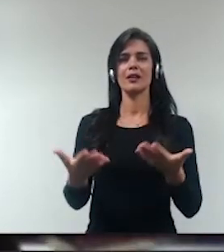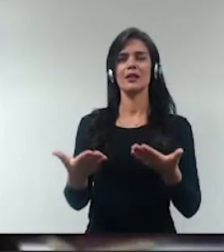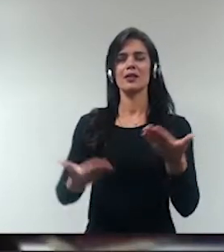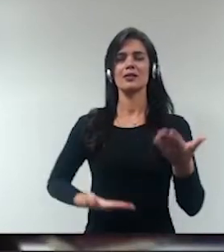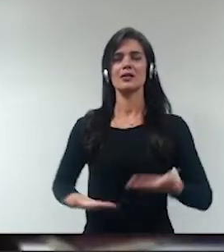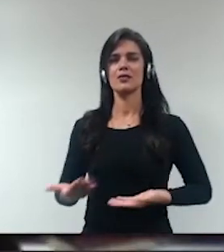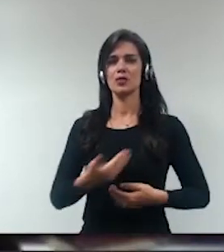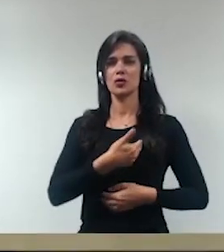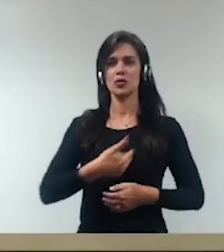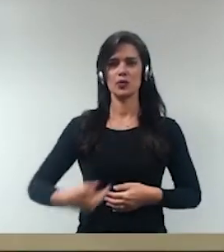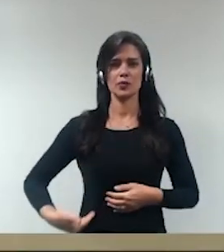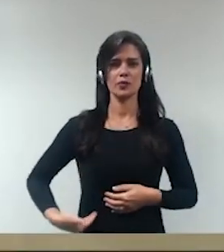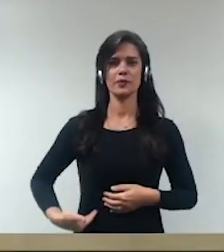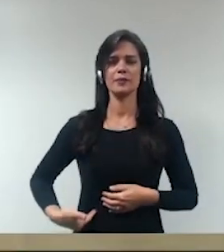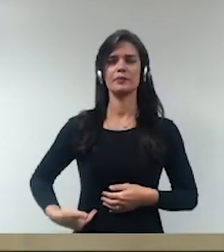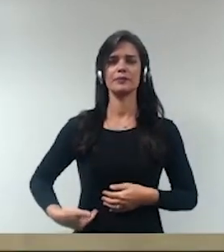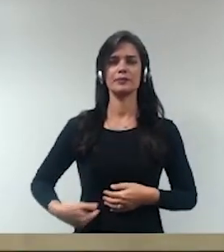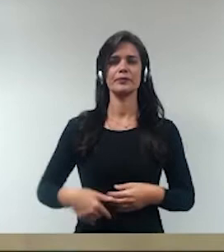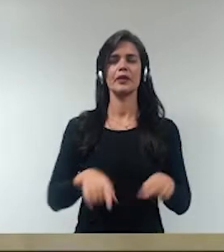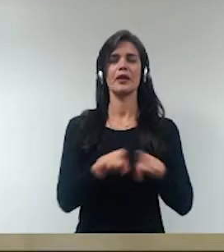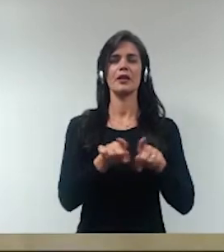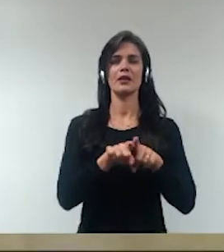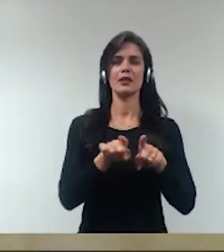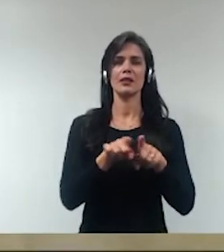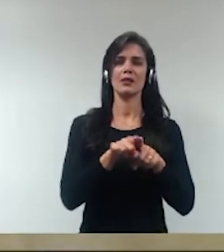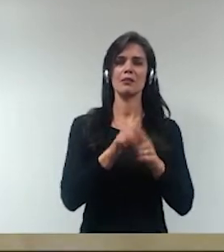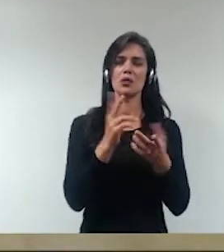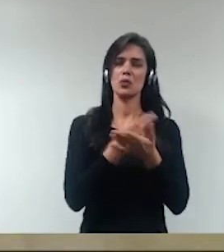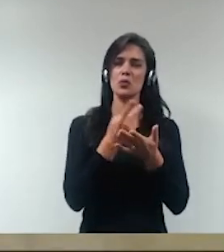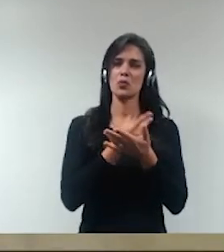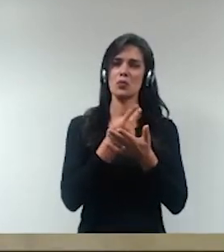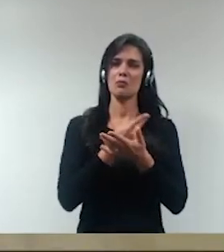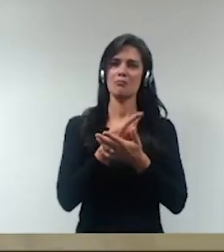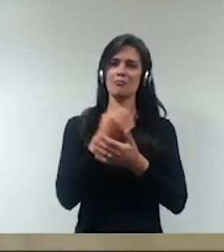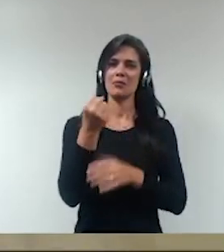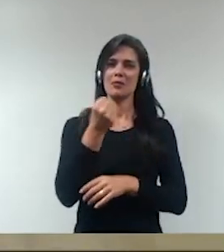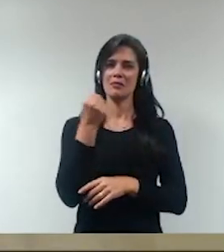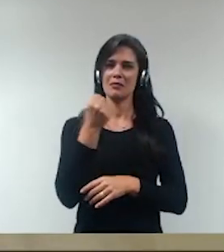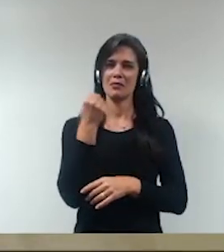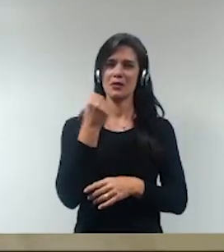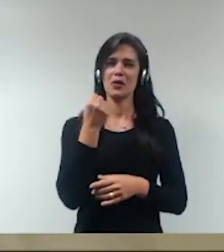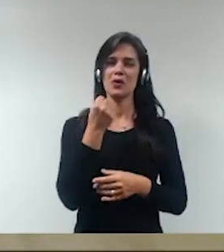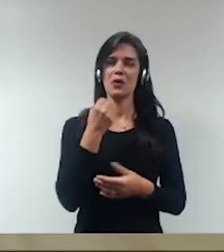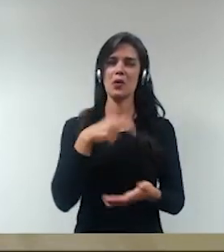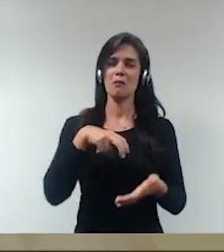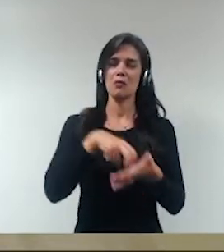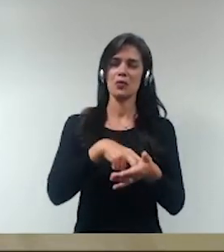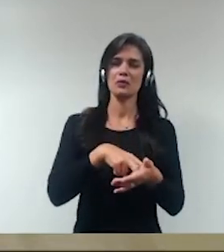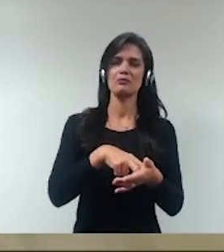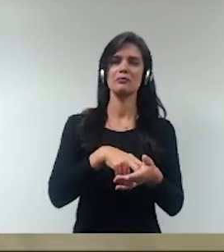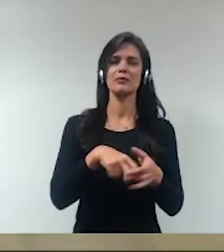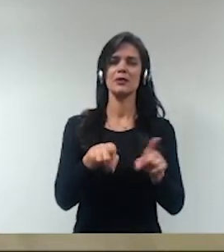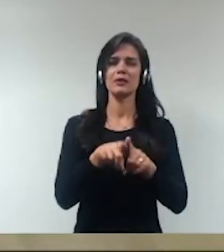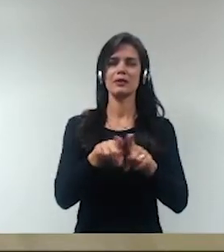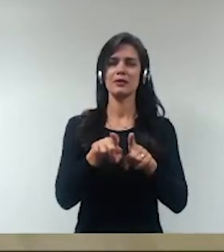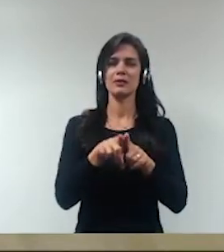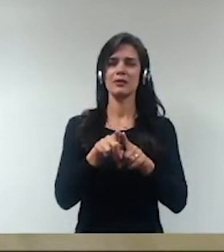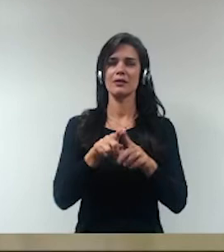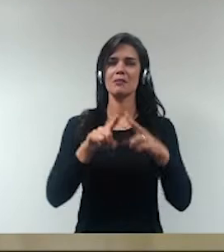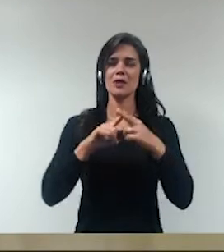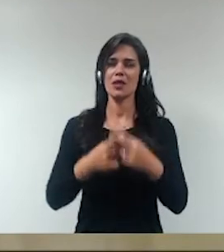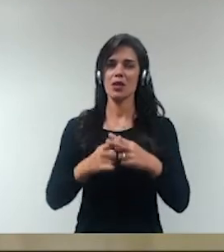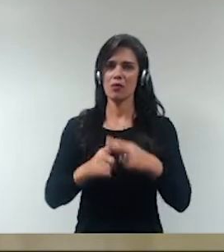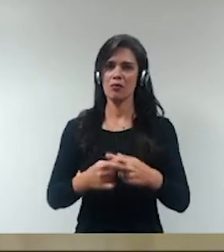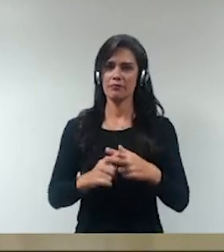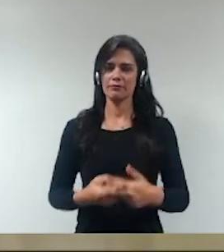temos aí o dolo e o erro grosseiro, e a prescrição da pretensão punitiva e da reparatória, então é um assunto,